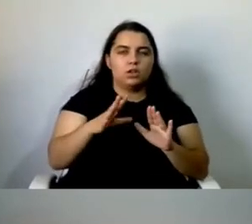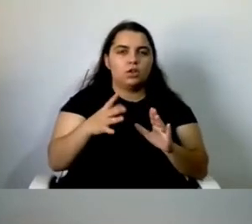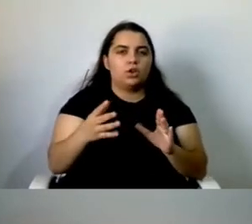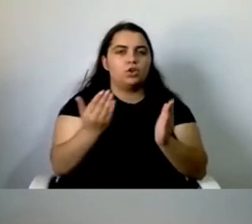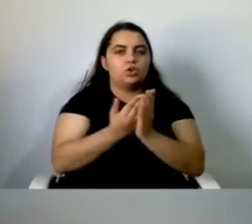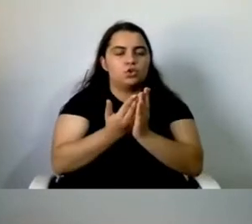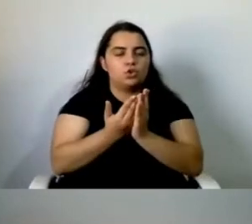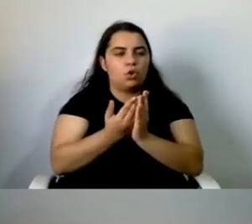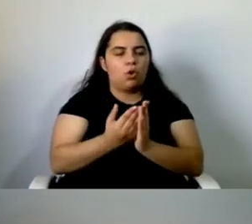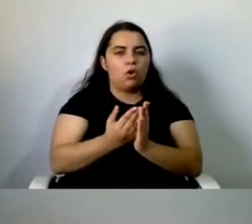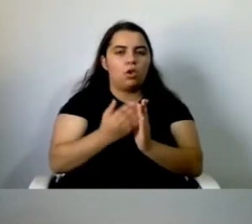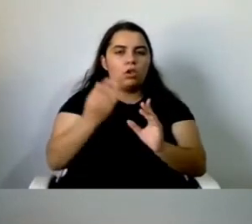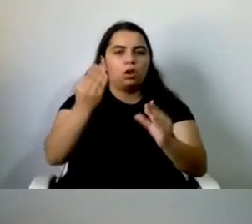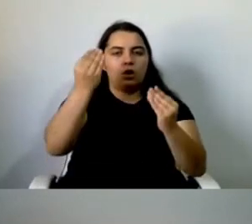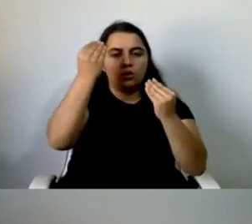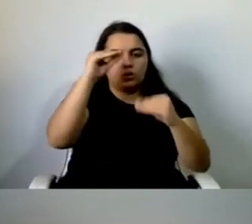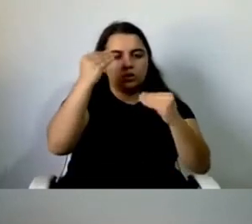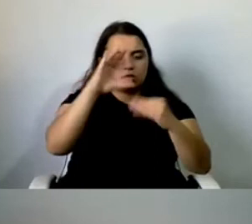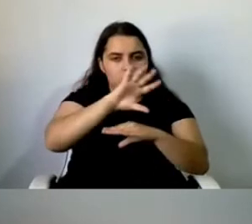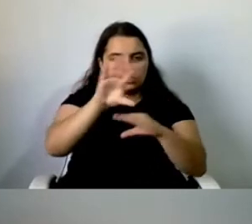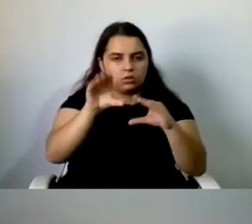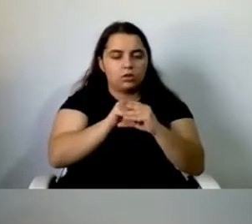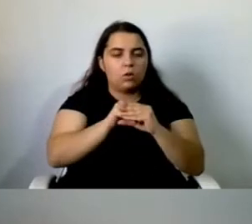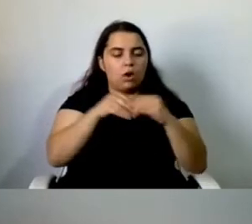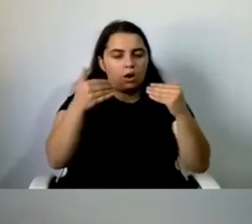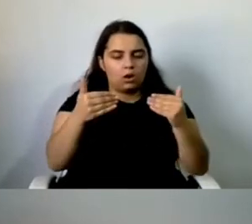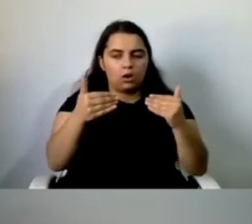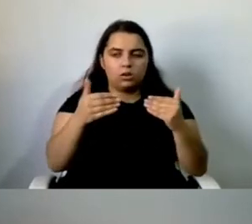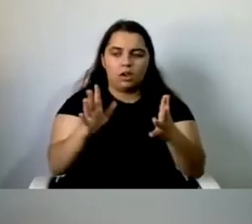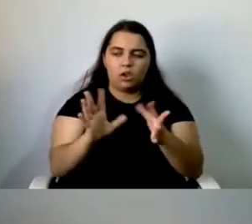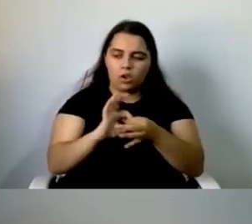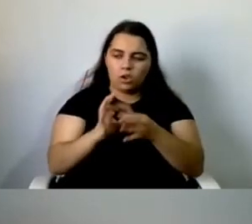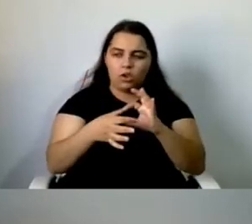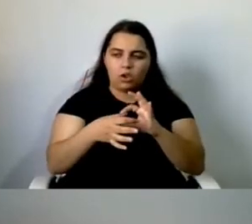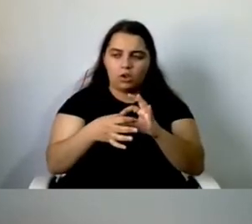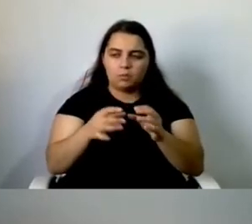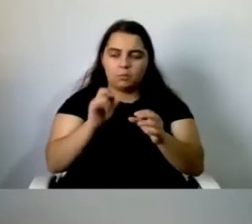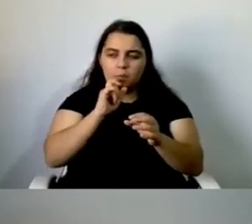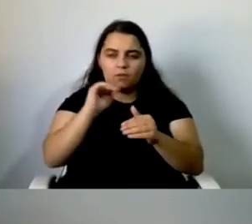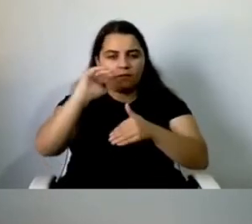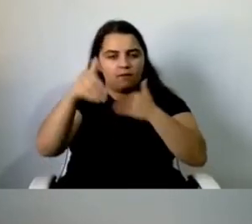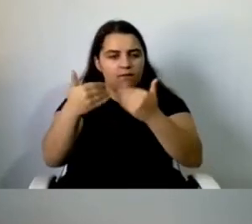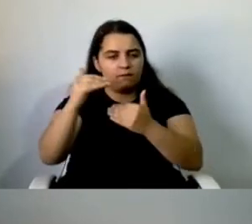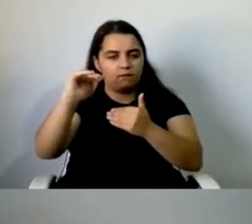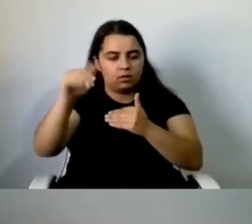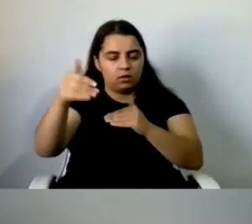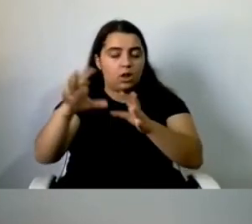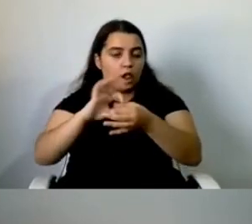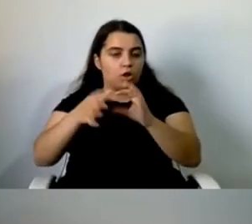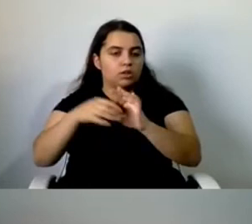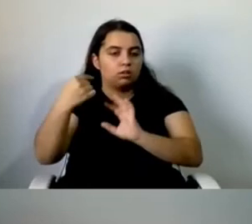inclusiva, para faça sentido e que consigamos potenciar ao máximo as